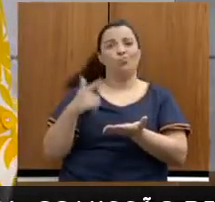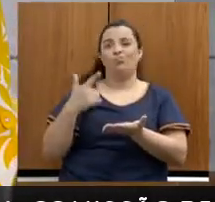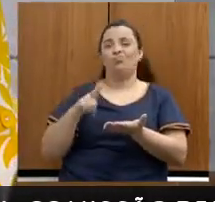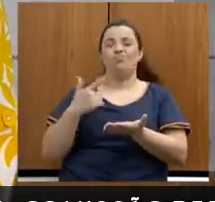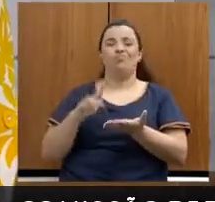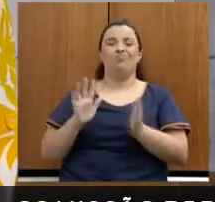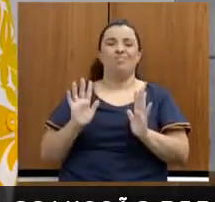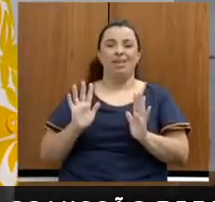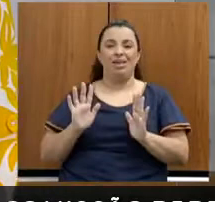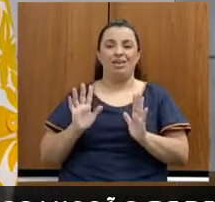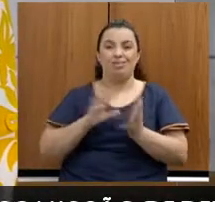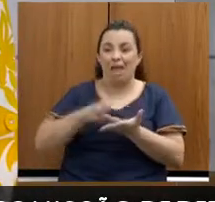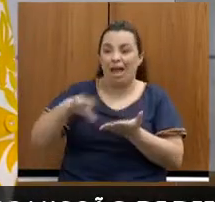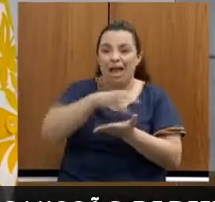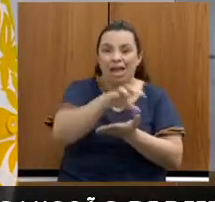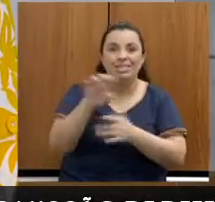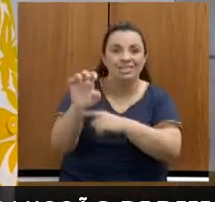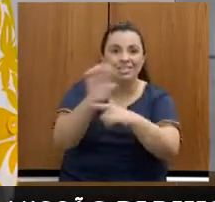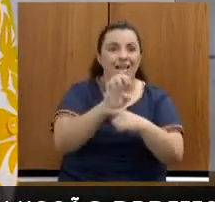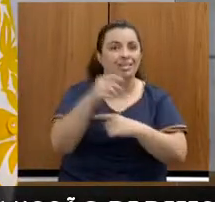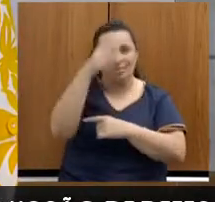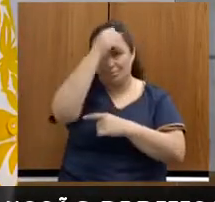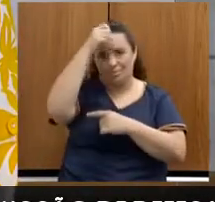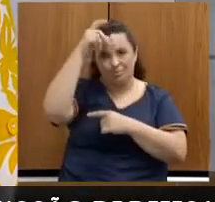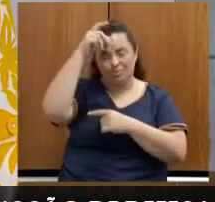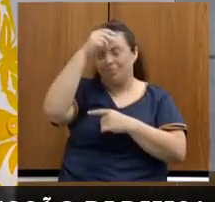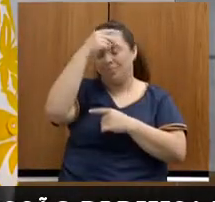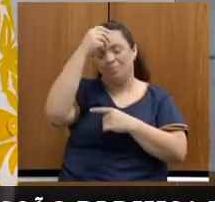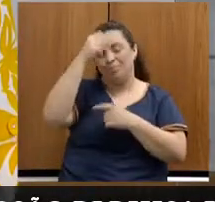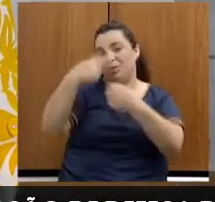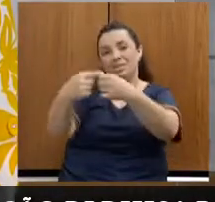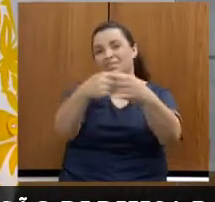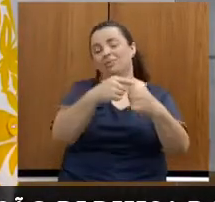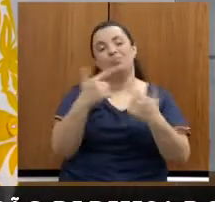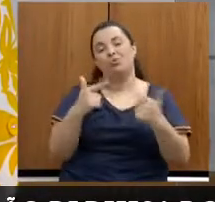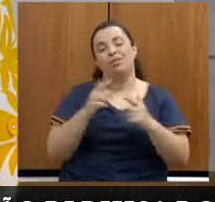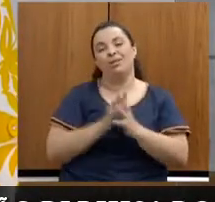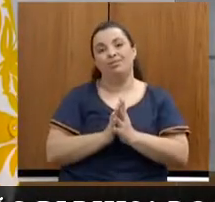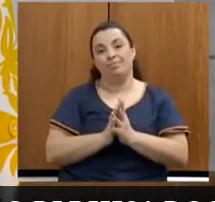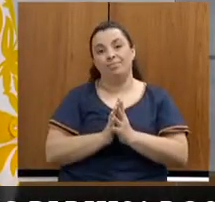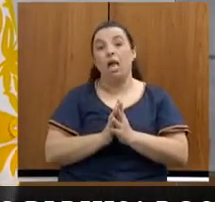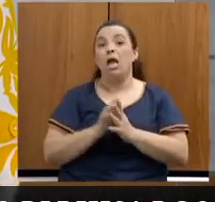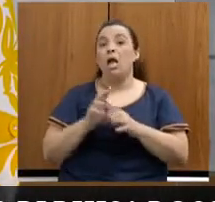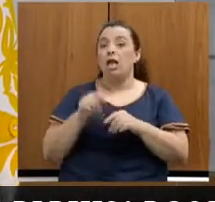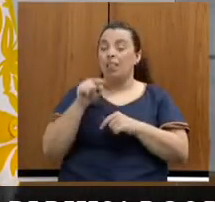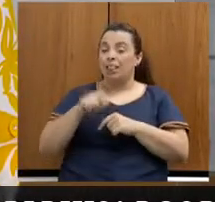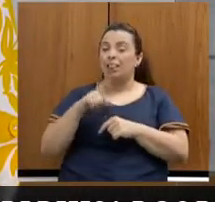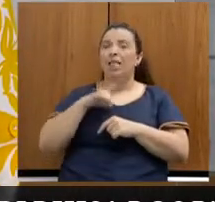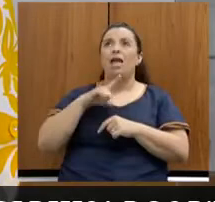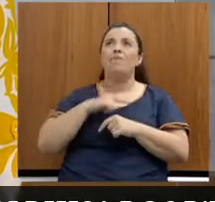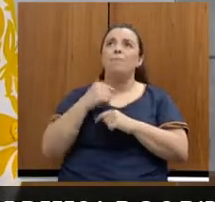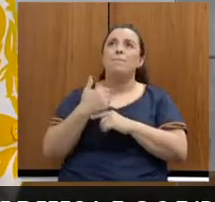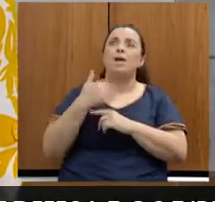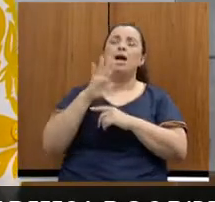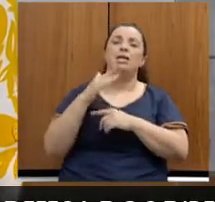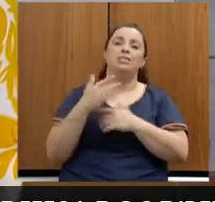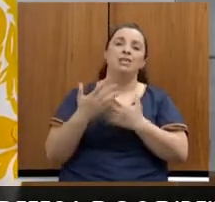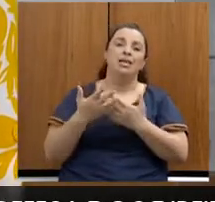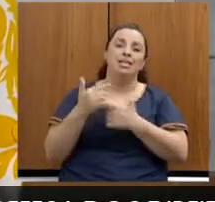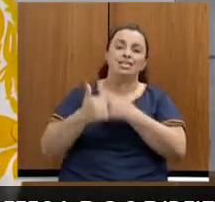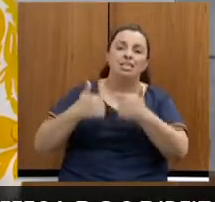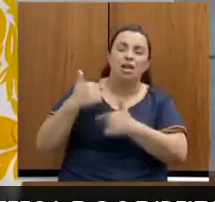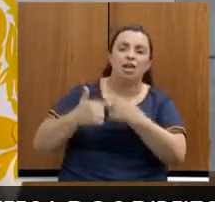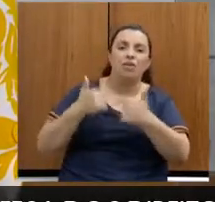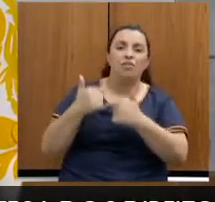municípios. Nós tivemos um aumento da demanda por serviços públicos decorrentes da pandemia e o consequente